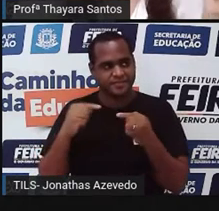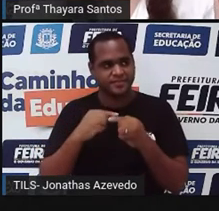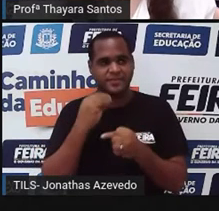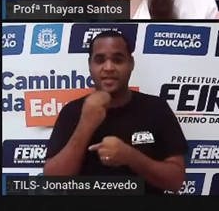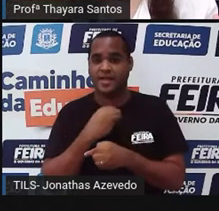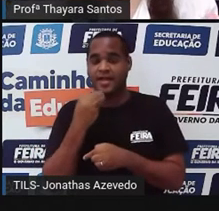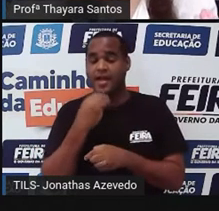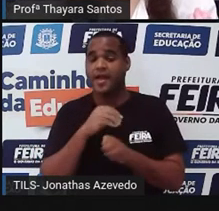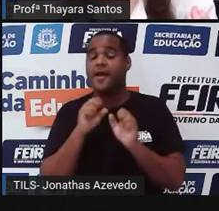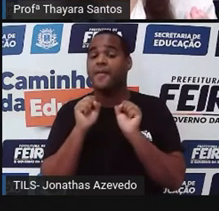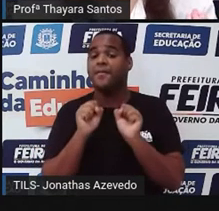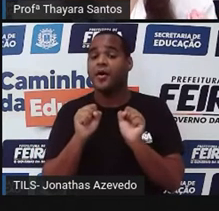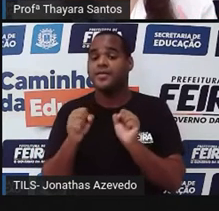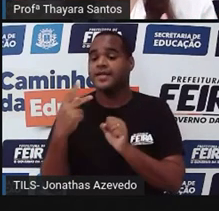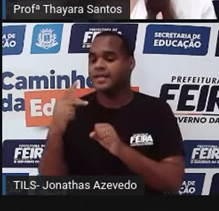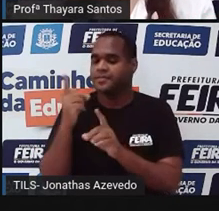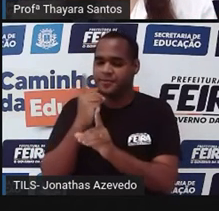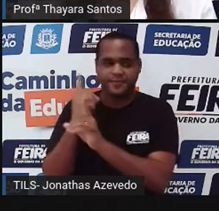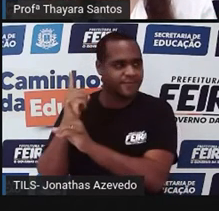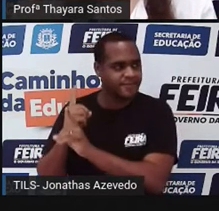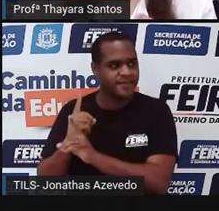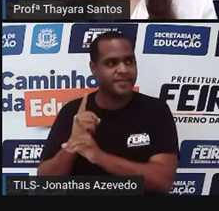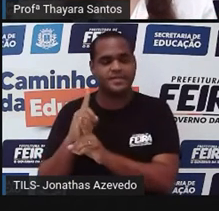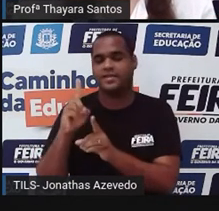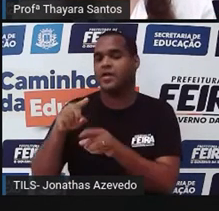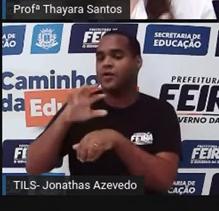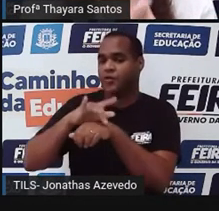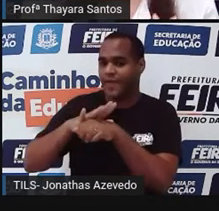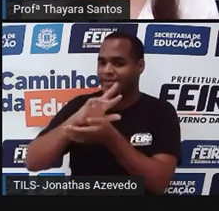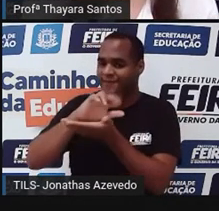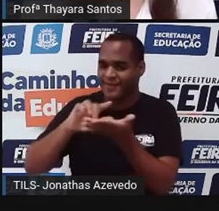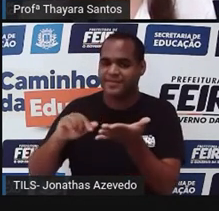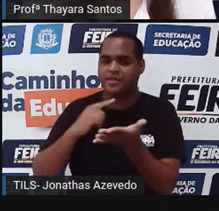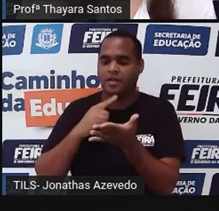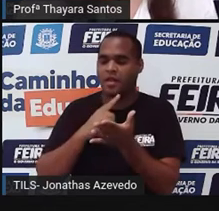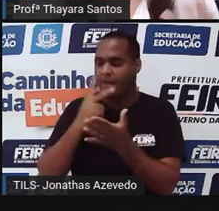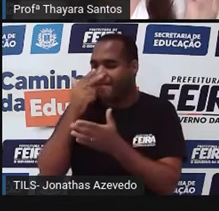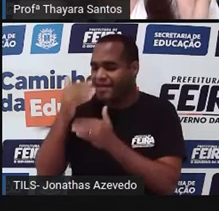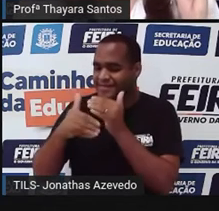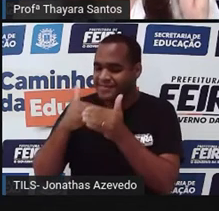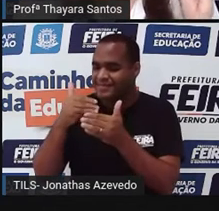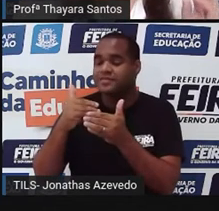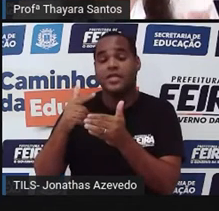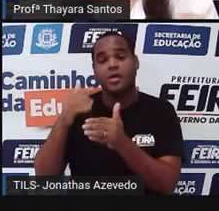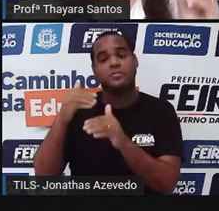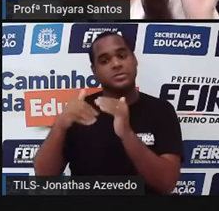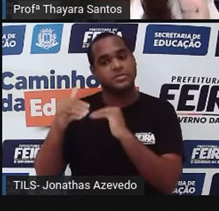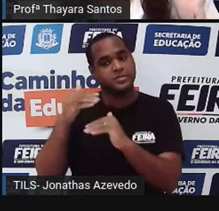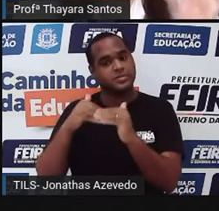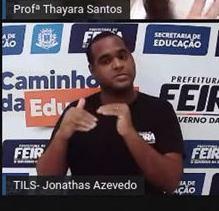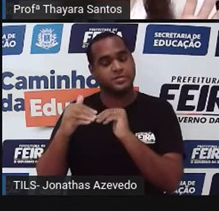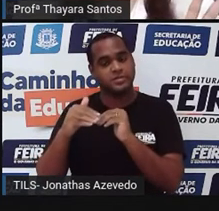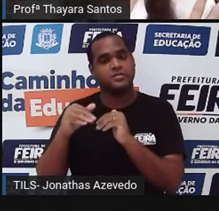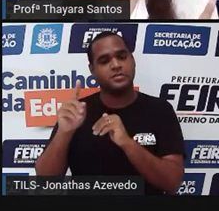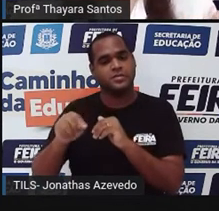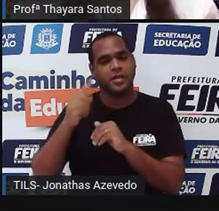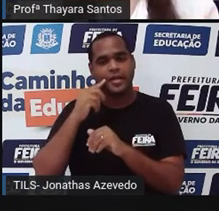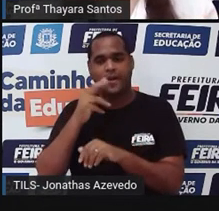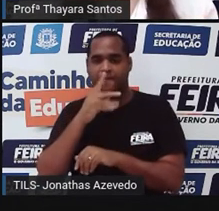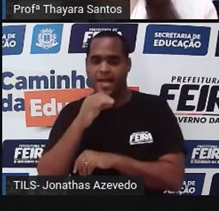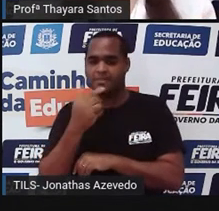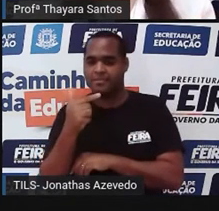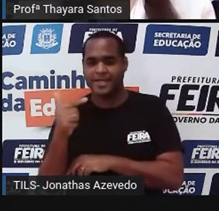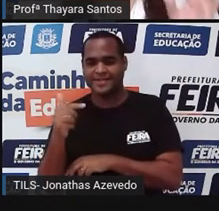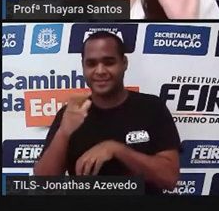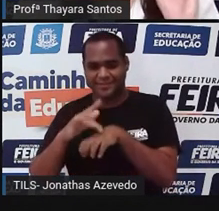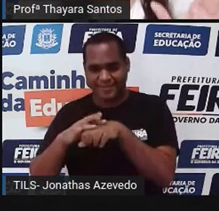possibilidade deles se encontrar. Porque, assim, muitas doenças genéticas, elas são recessivas. Então, elas precisam que, mesmo que o pai e a mãe não